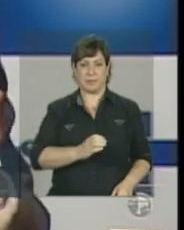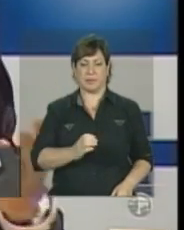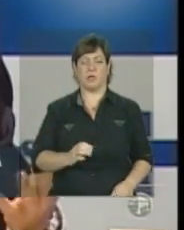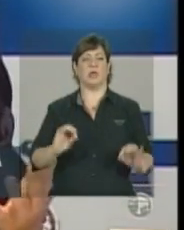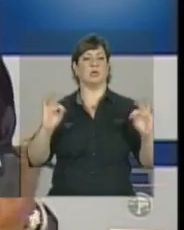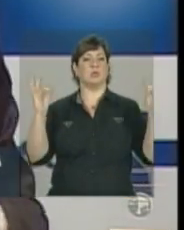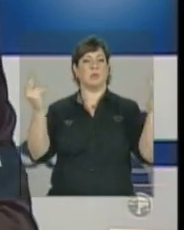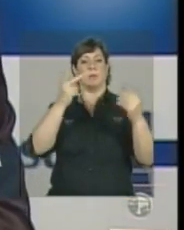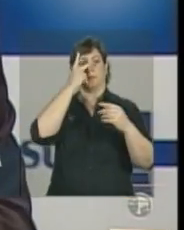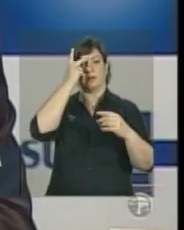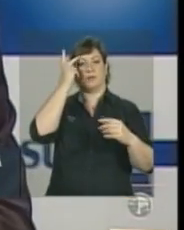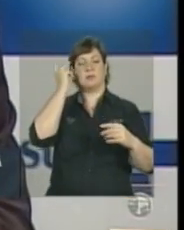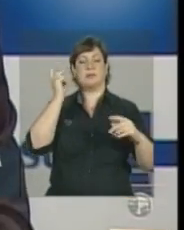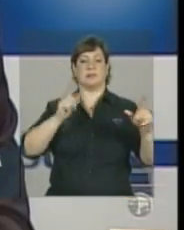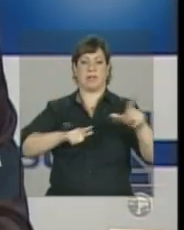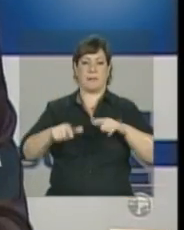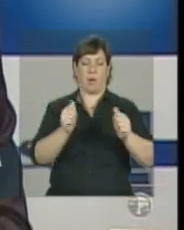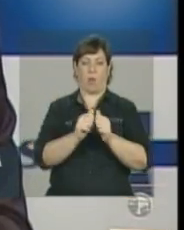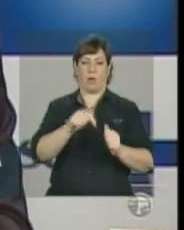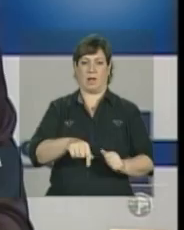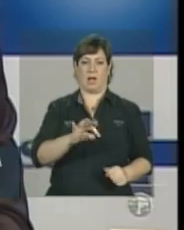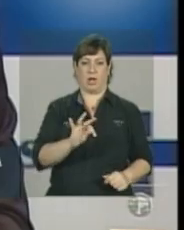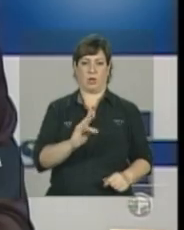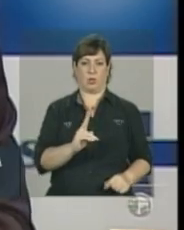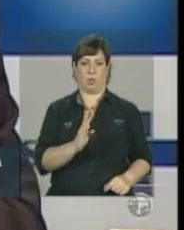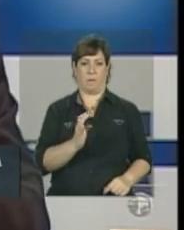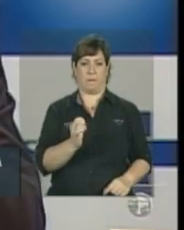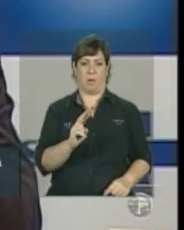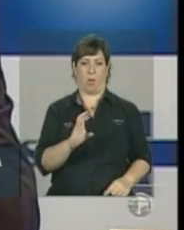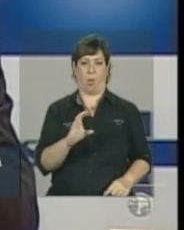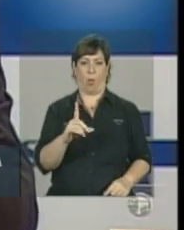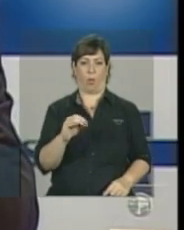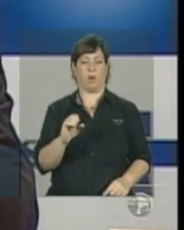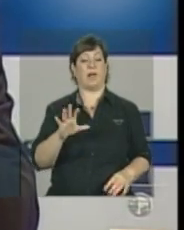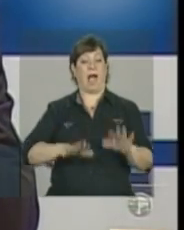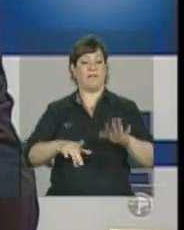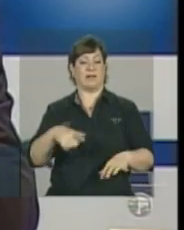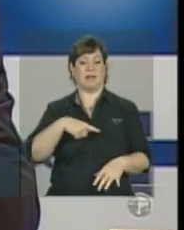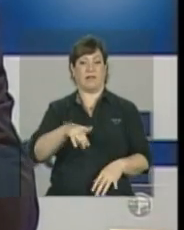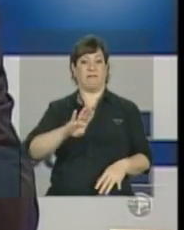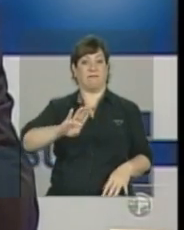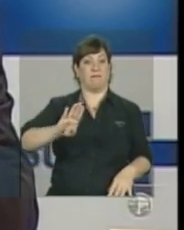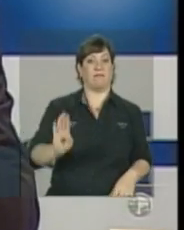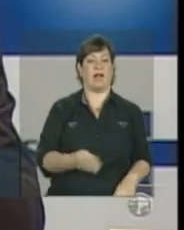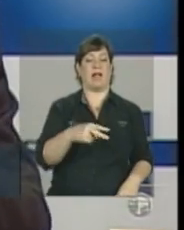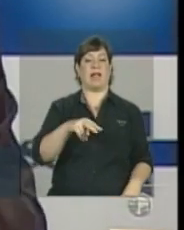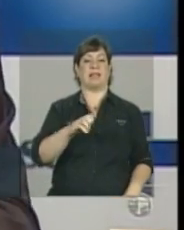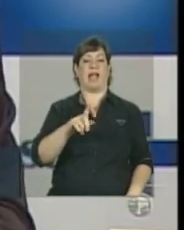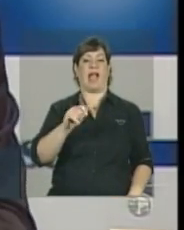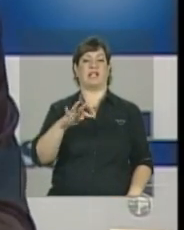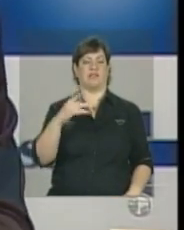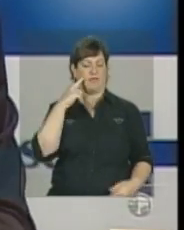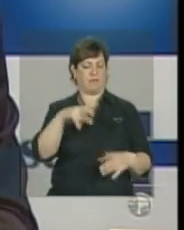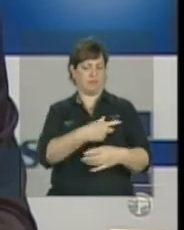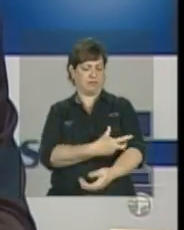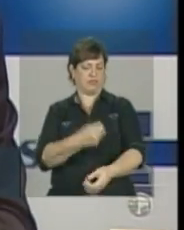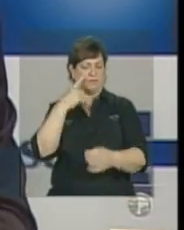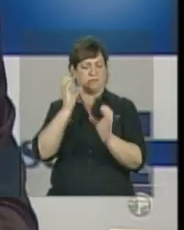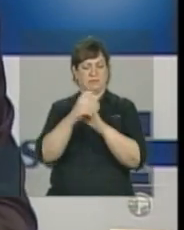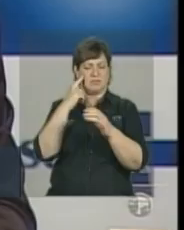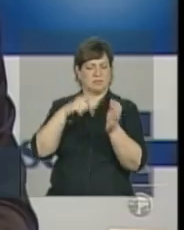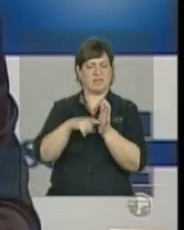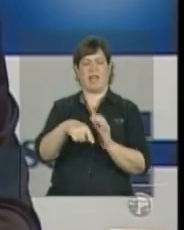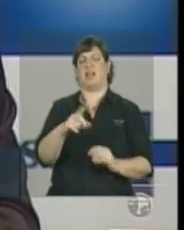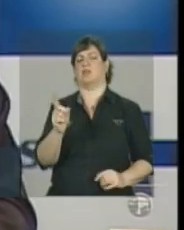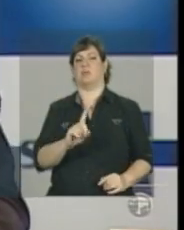todo mundo que trabalha com tuberculose sabe que, às vezes, o falso negativo é elevado, né, se a coleta de escarro não é adequada, se a gente não